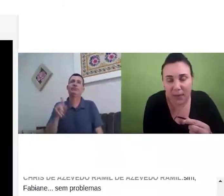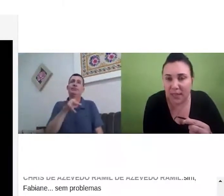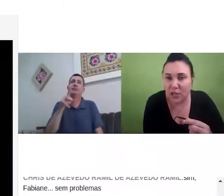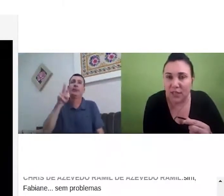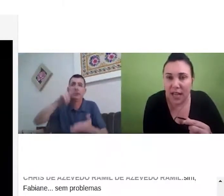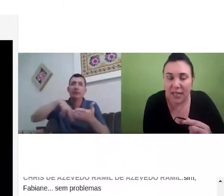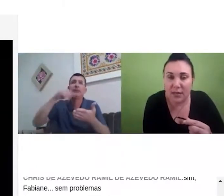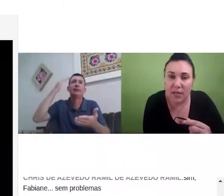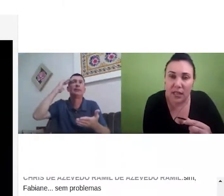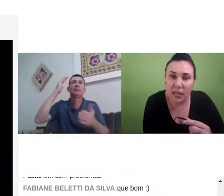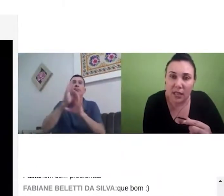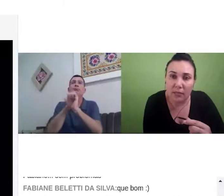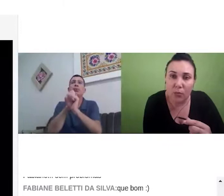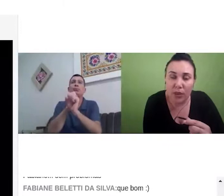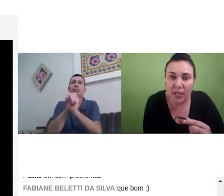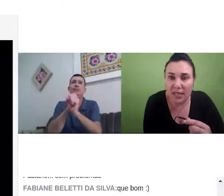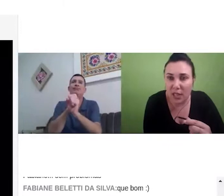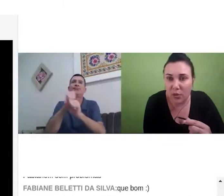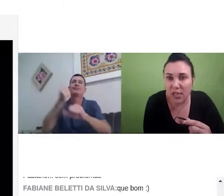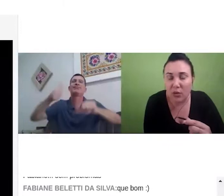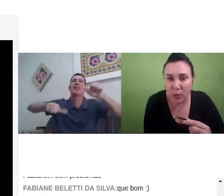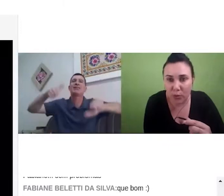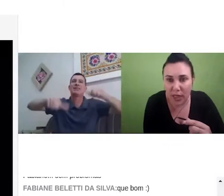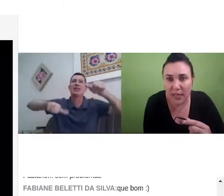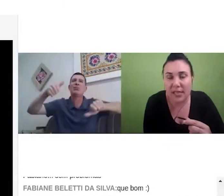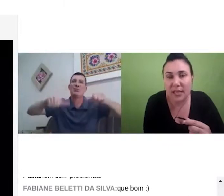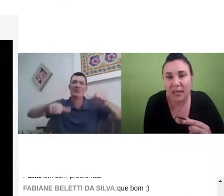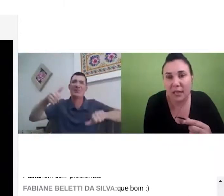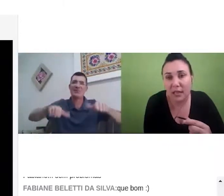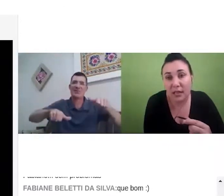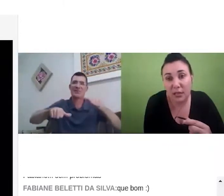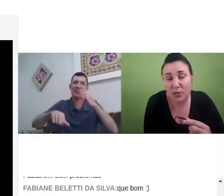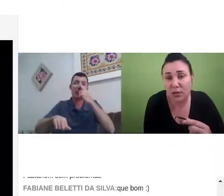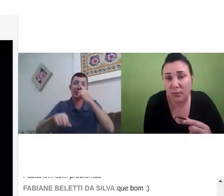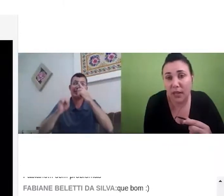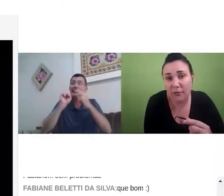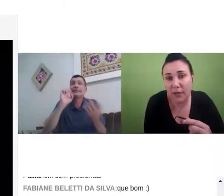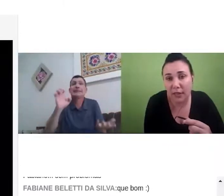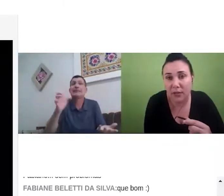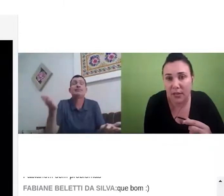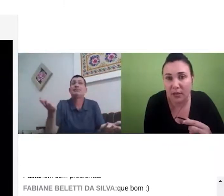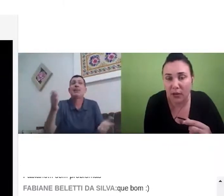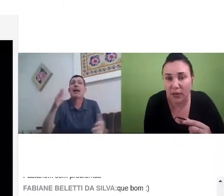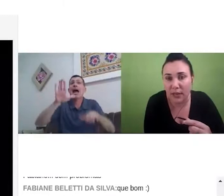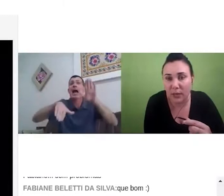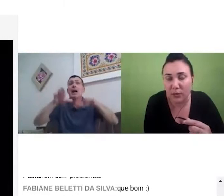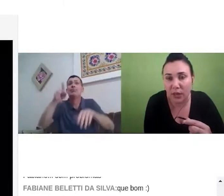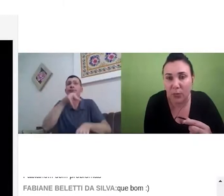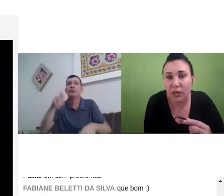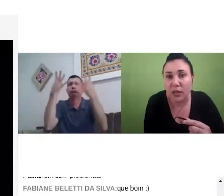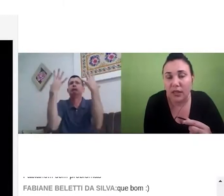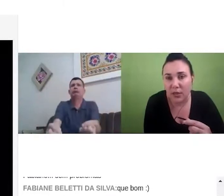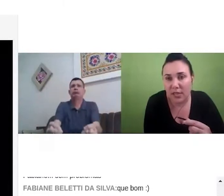participa das atividades, eu sei que muitas das leituras são em português e isso também vai na nossa nota,